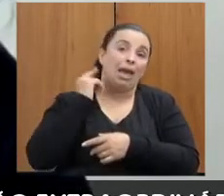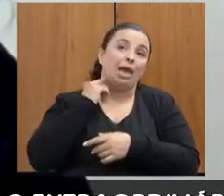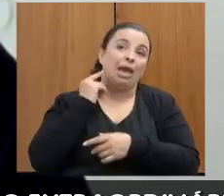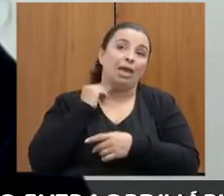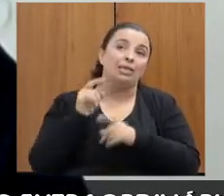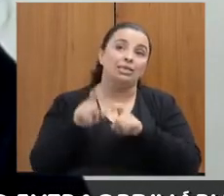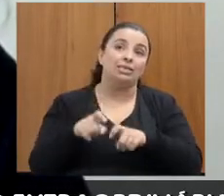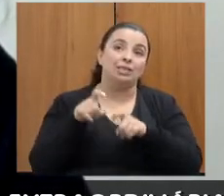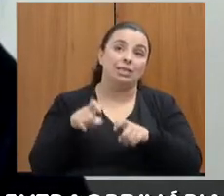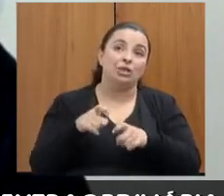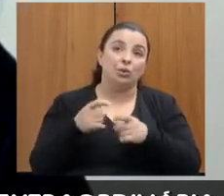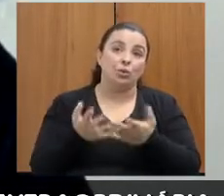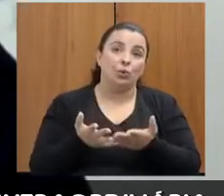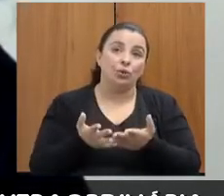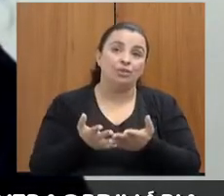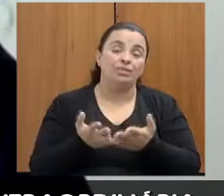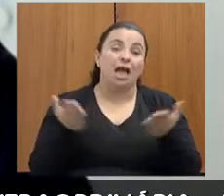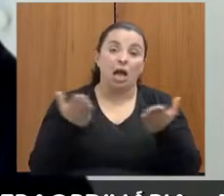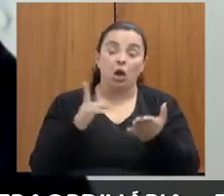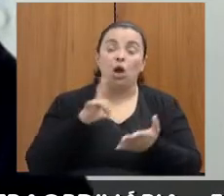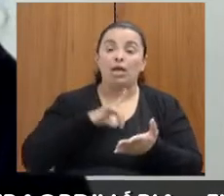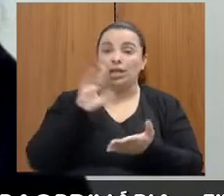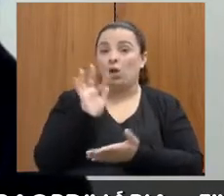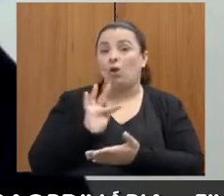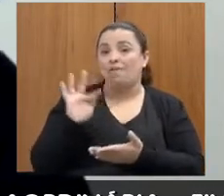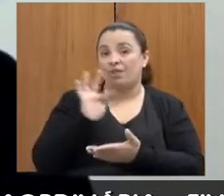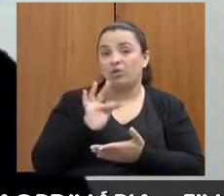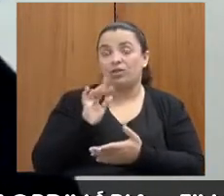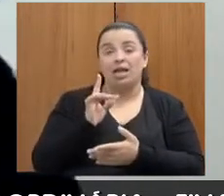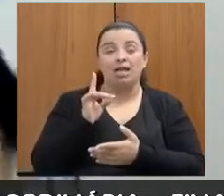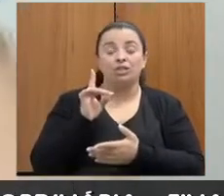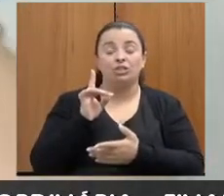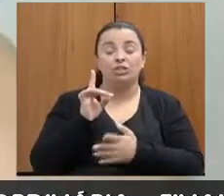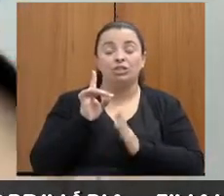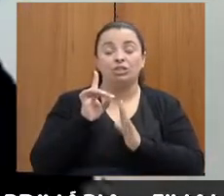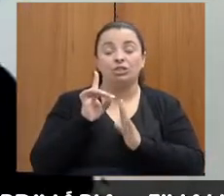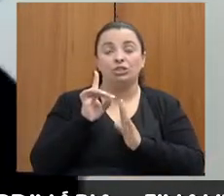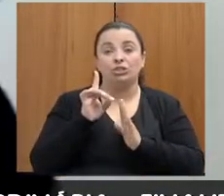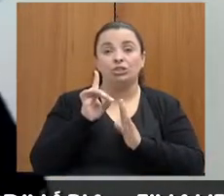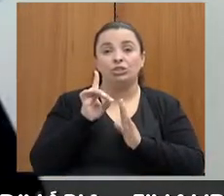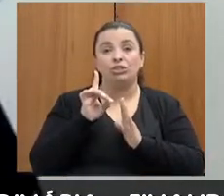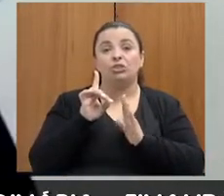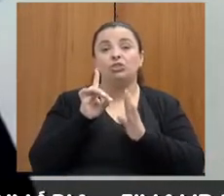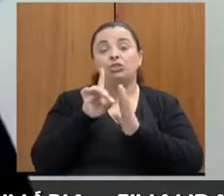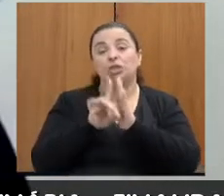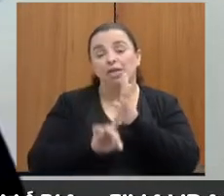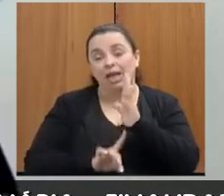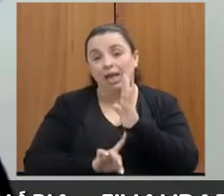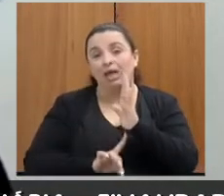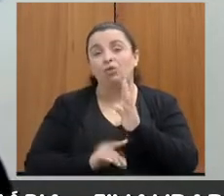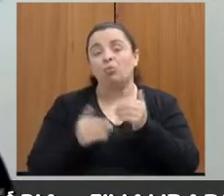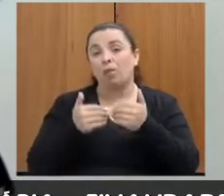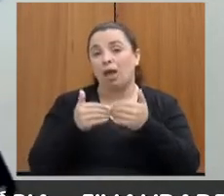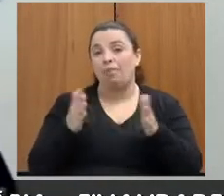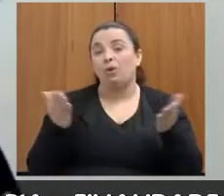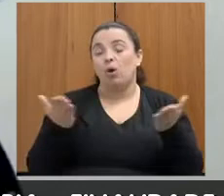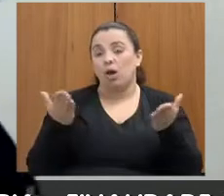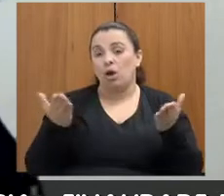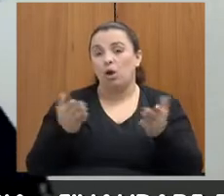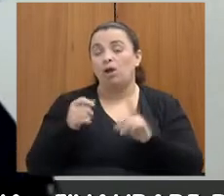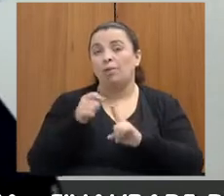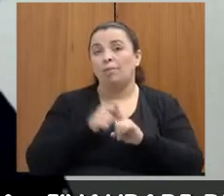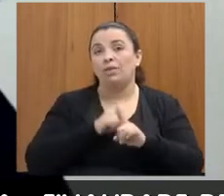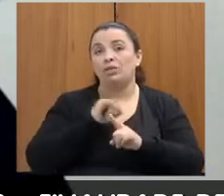graças a Deus, nós temos uma faculdade de direito que inaugurou, abriu as portas agora, no mês de junho.